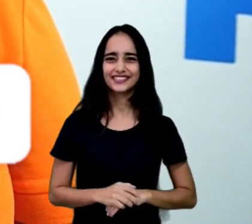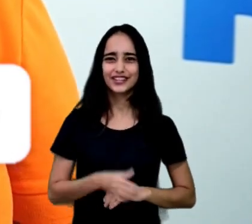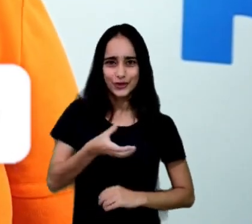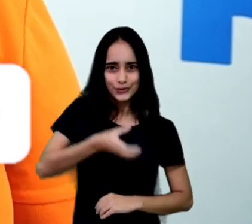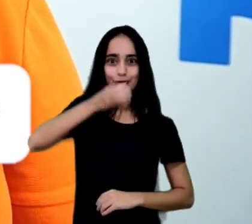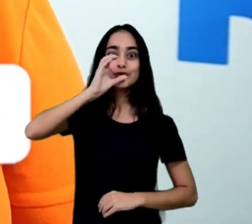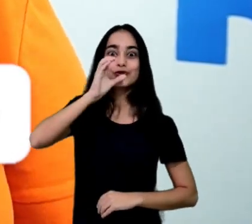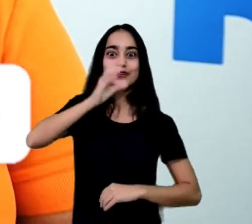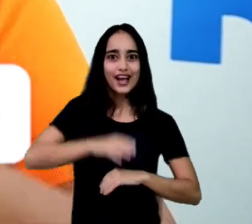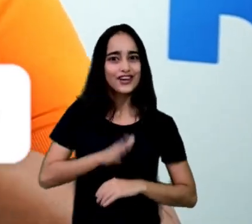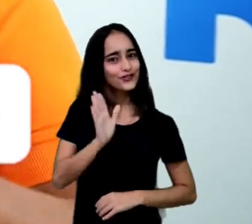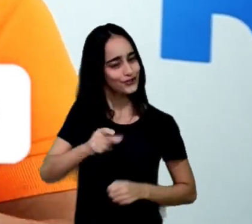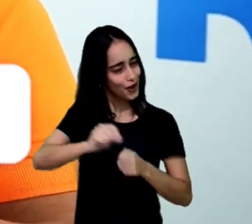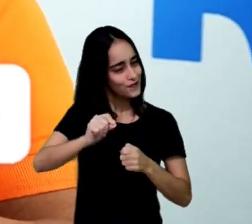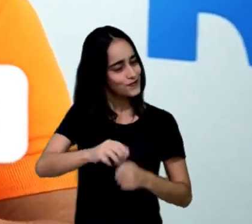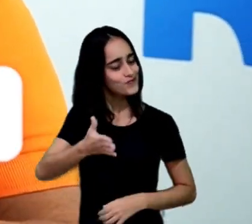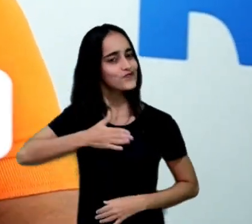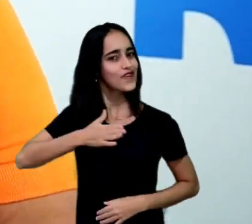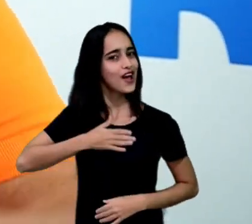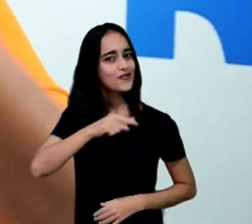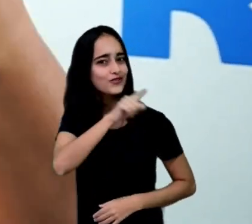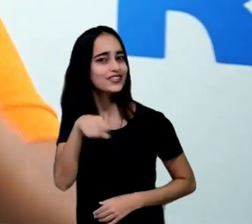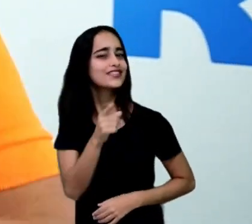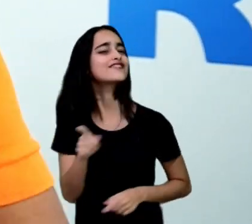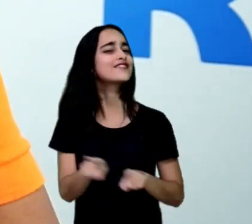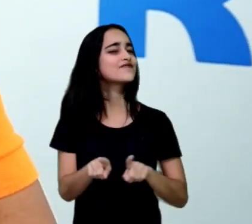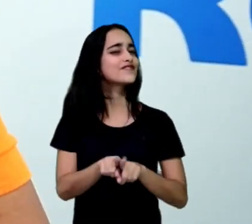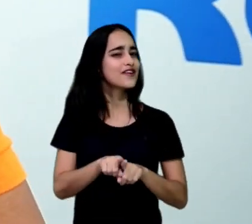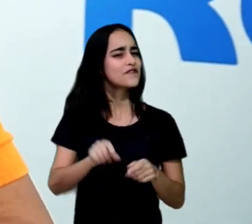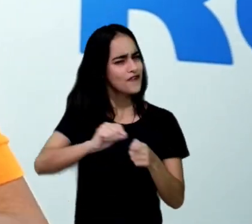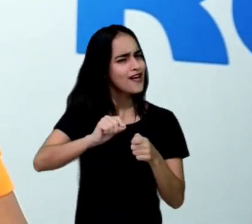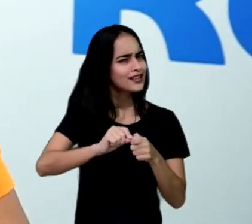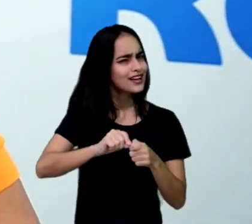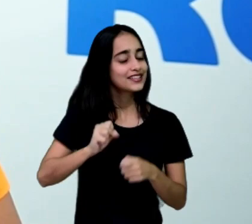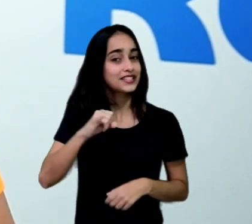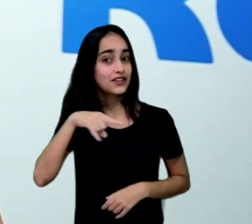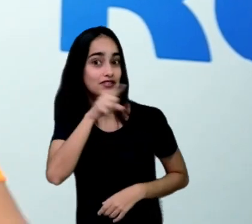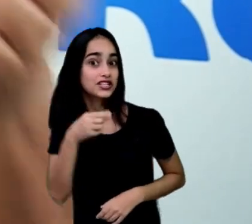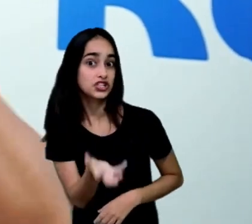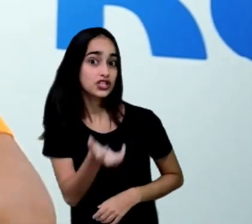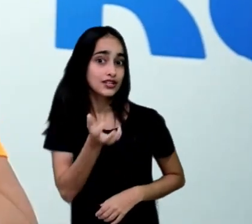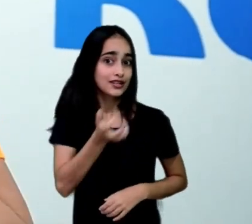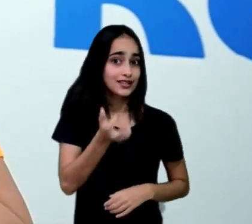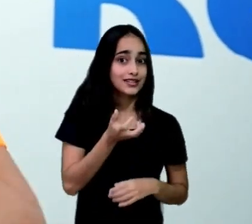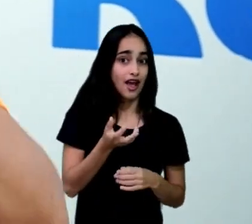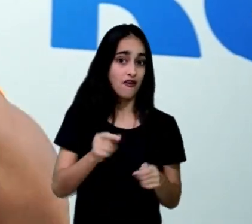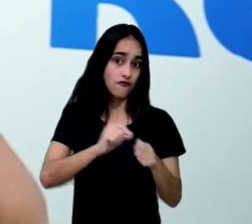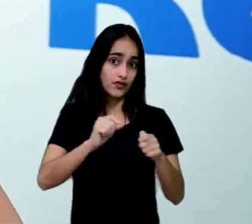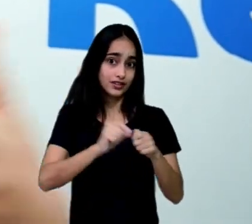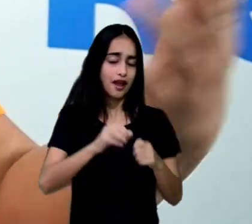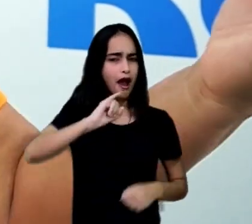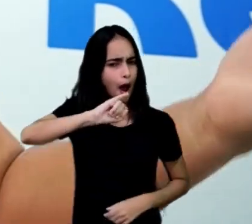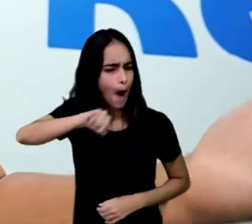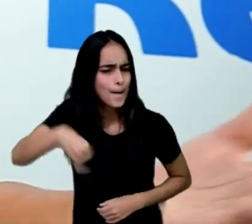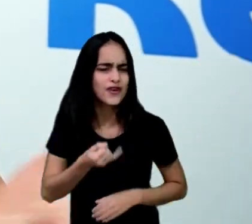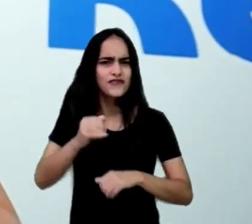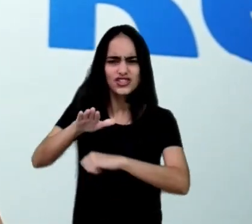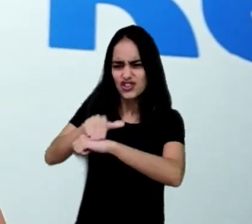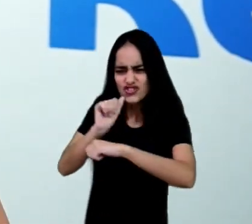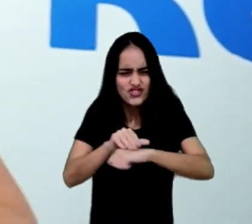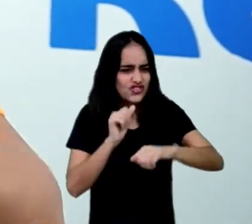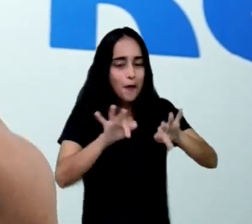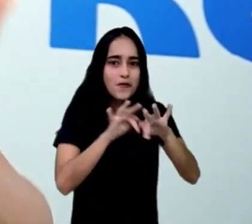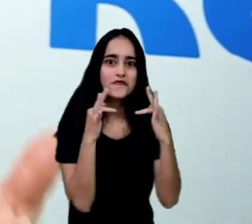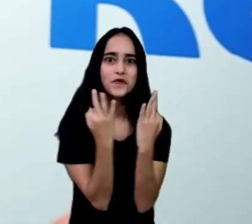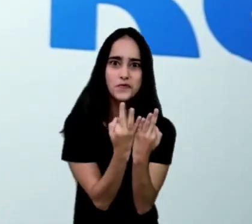Eu já fiz o meu. Que tal fazer o seu? E se fizer a receita do vampiro enganado, aproveita e chama toda a família para